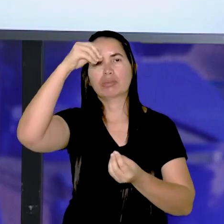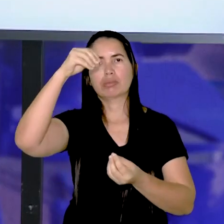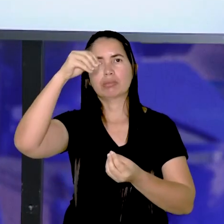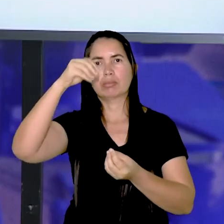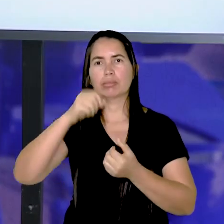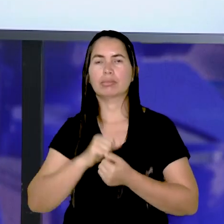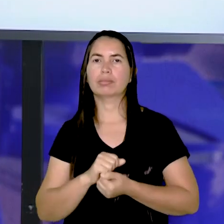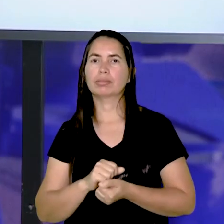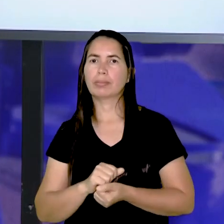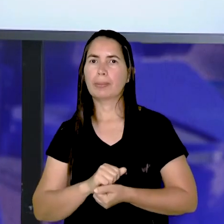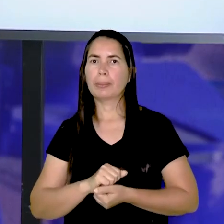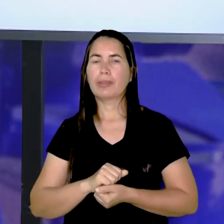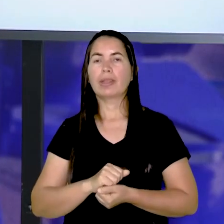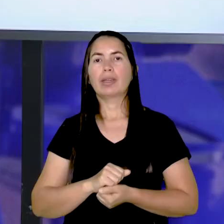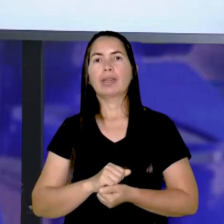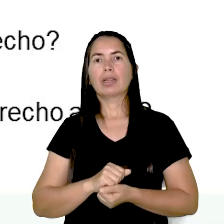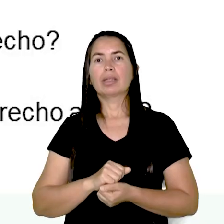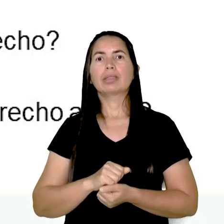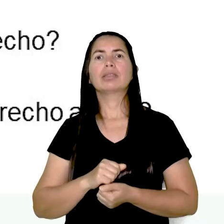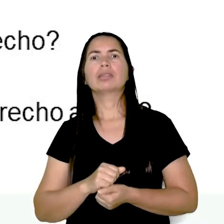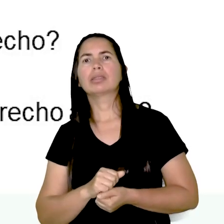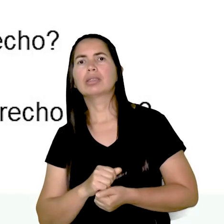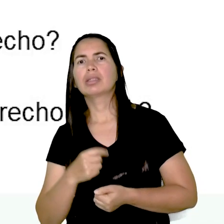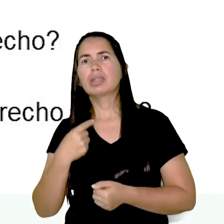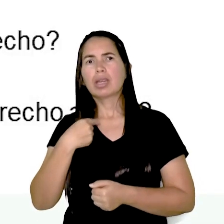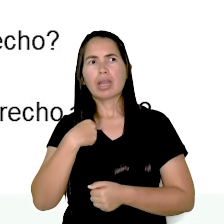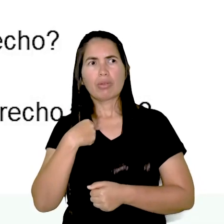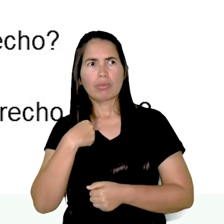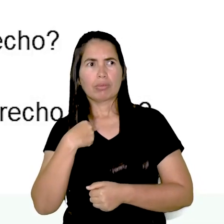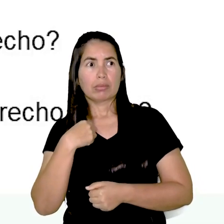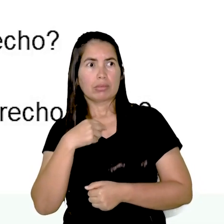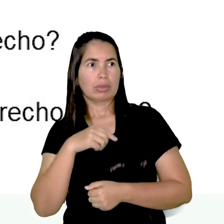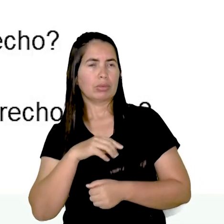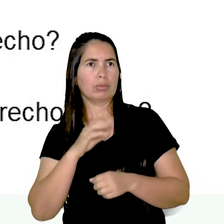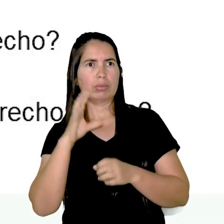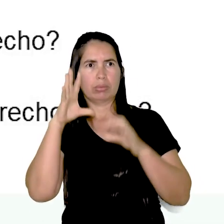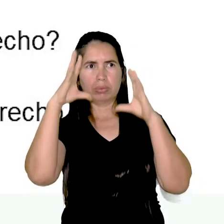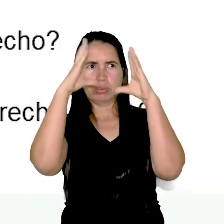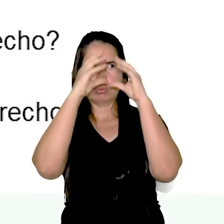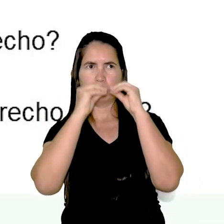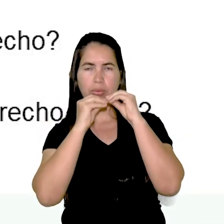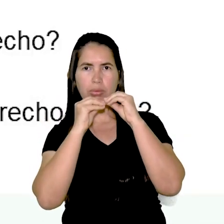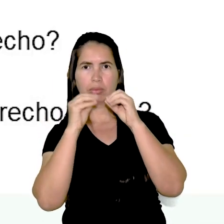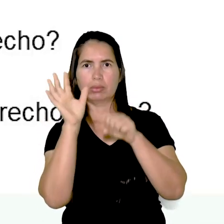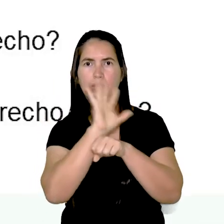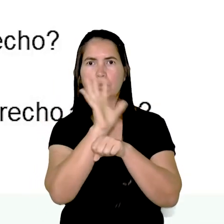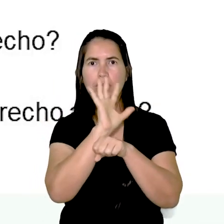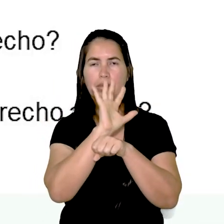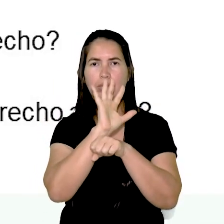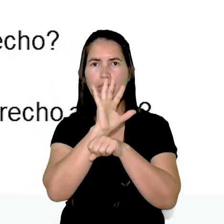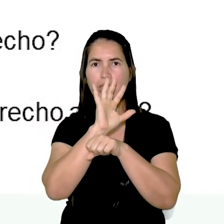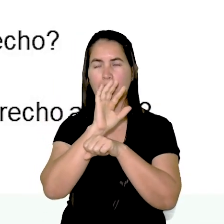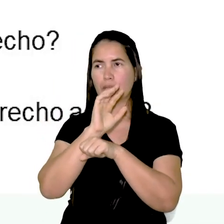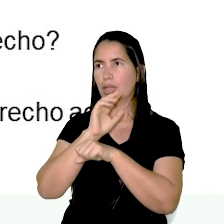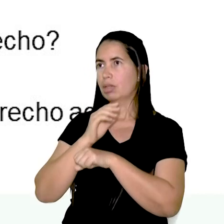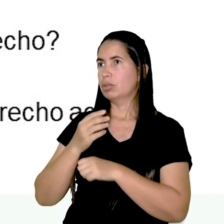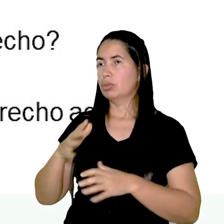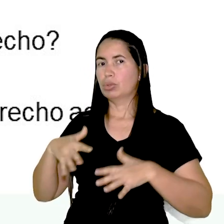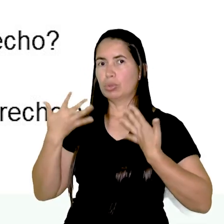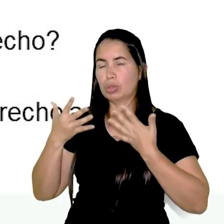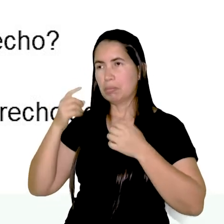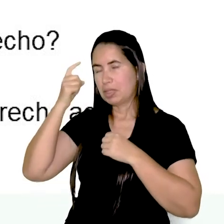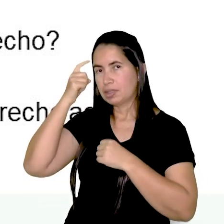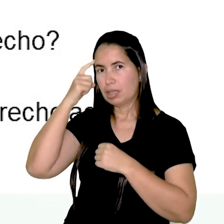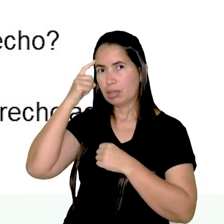Mais um trecho. Pô meu, e eu lá no escuro do cinema, querendo pregar sujo, pensaram que eu fosse um